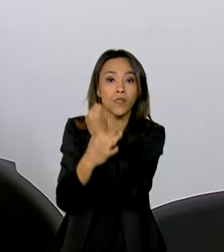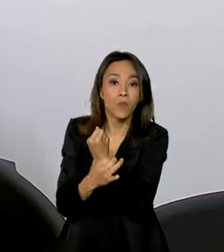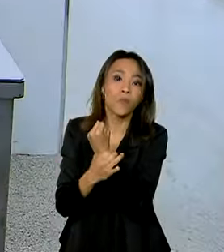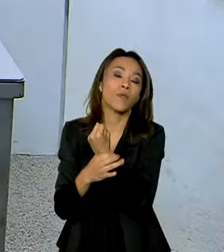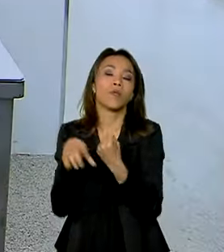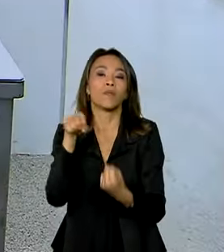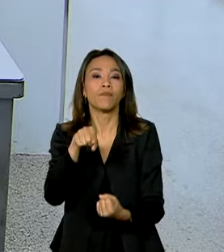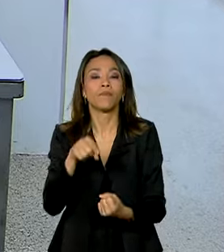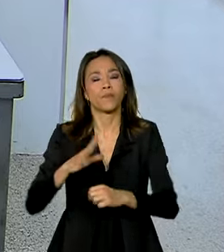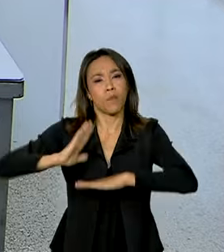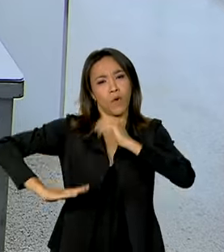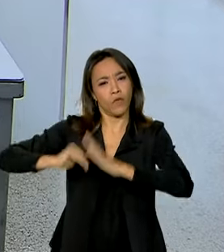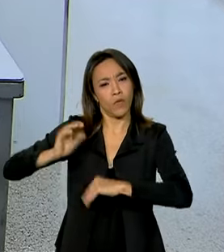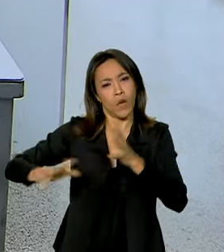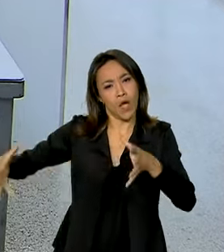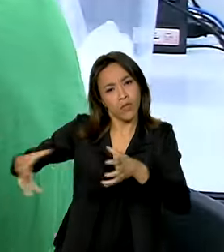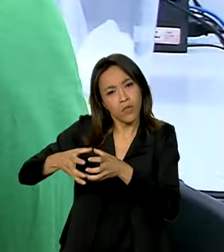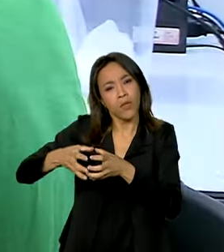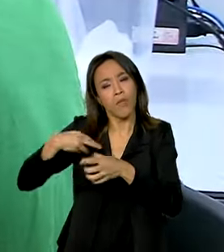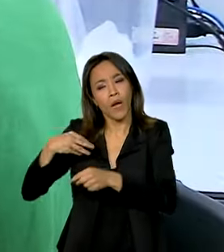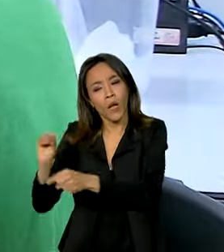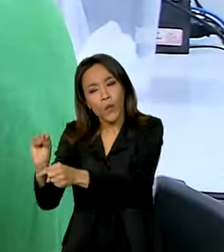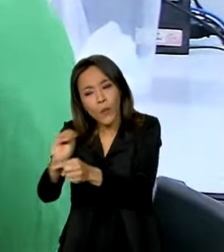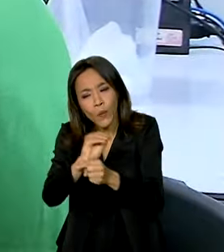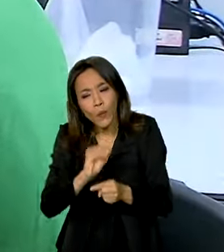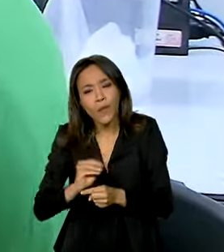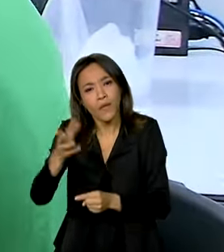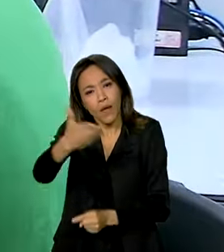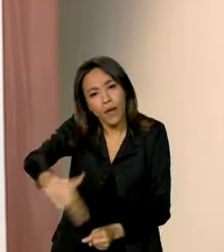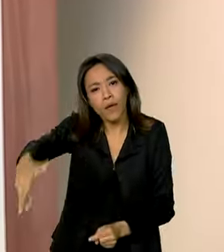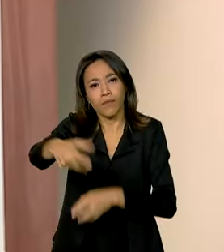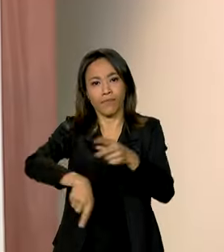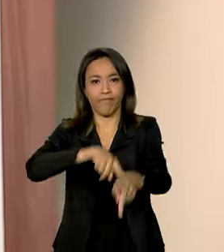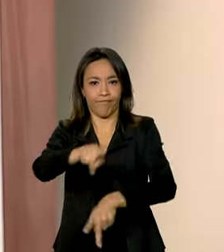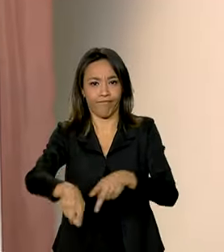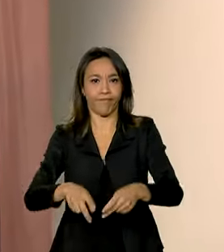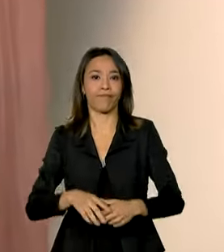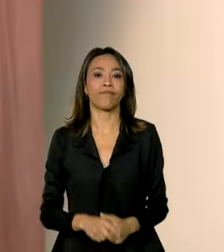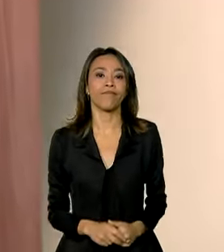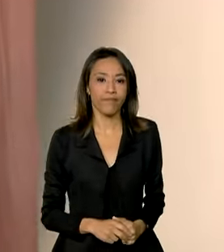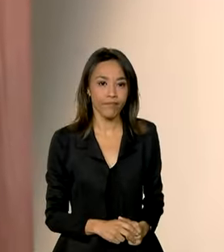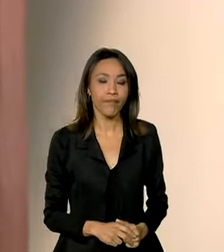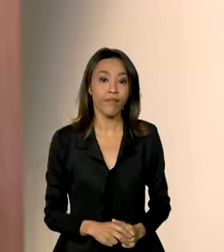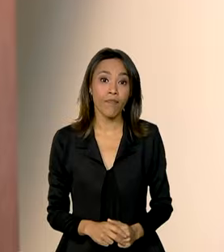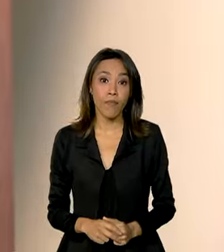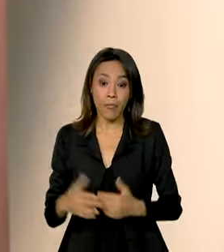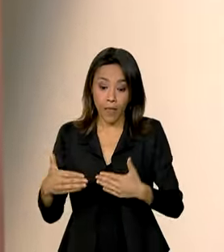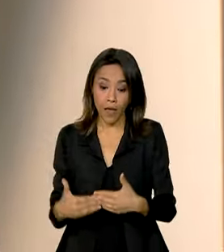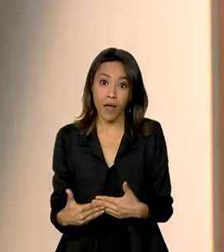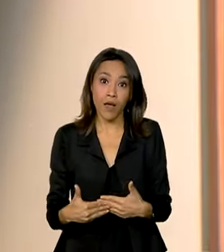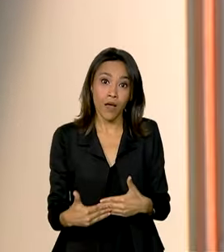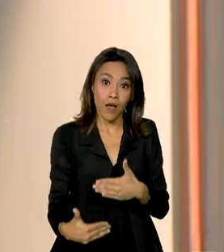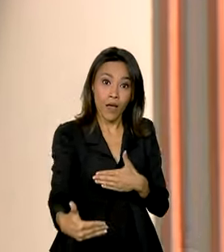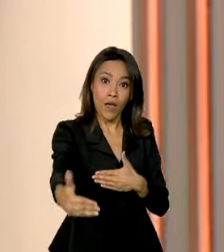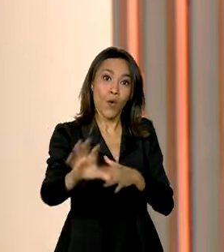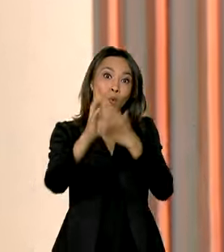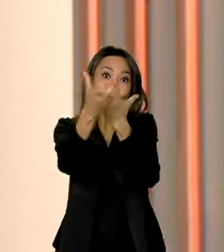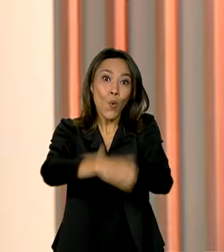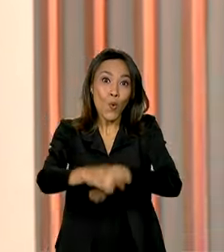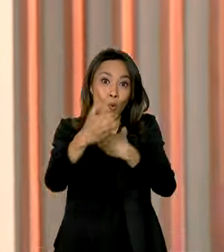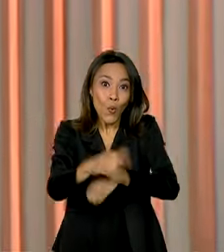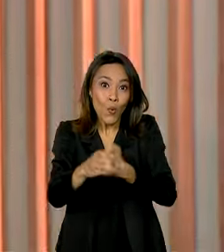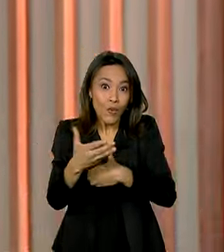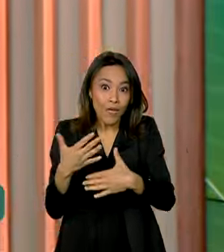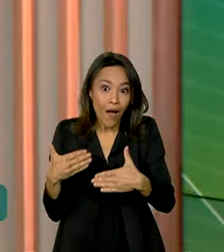completas para cuidar de forma integral da nossa população. E o concurso público nacional unificado está